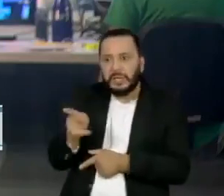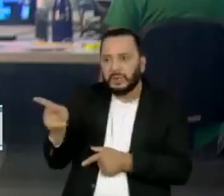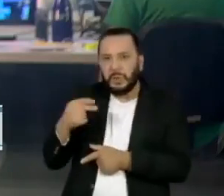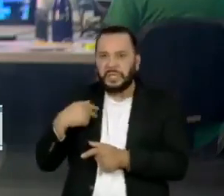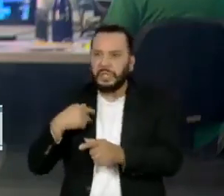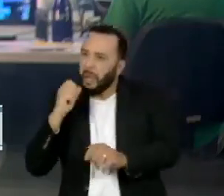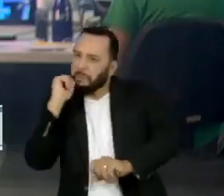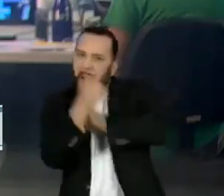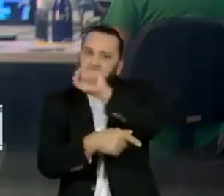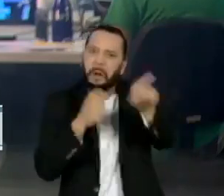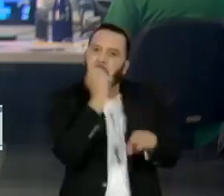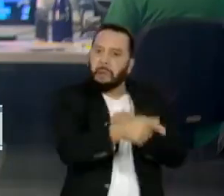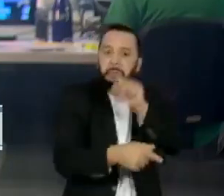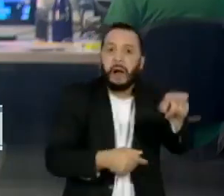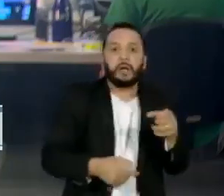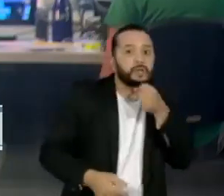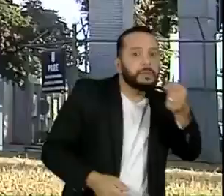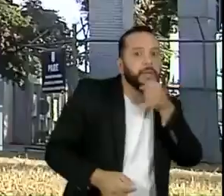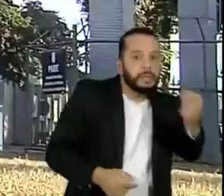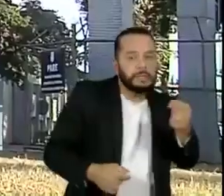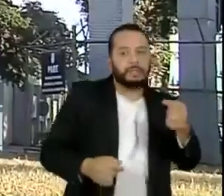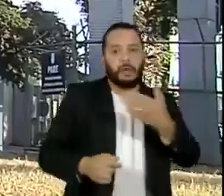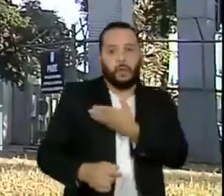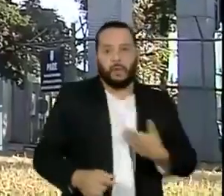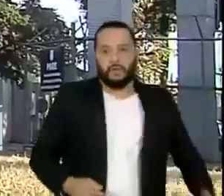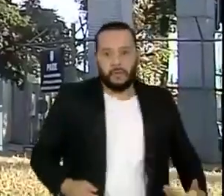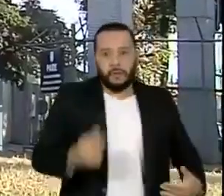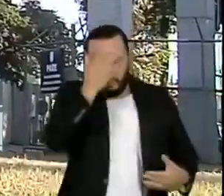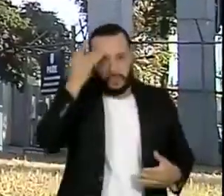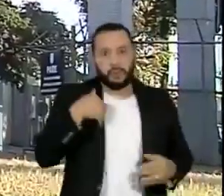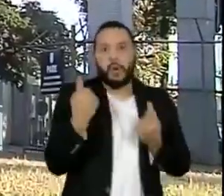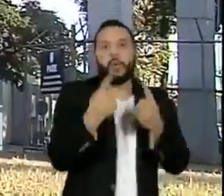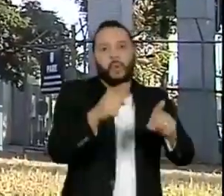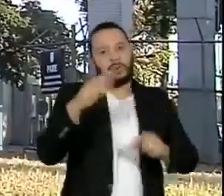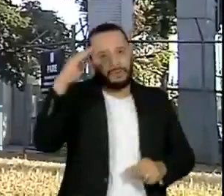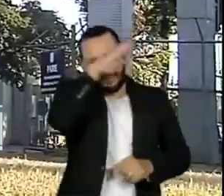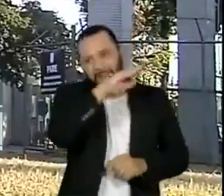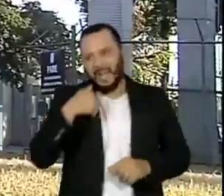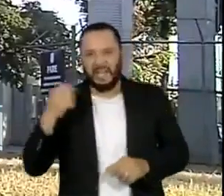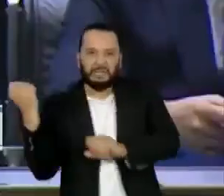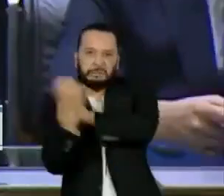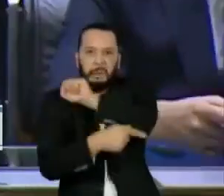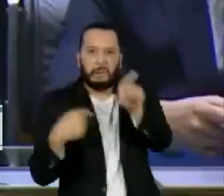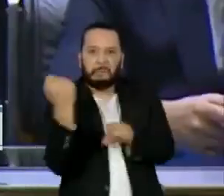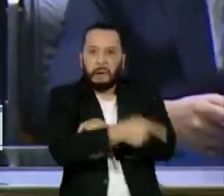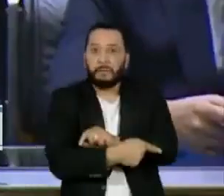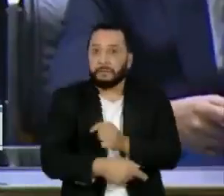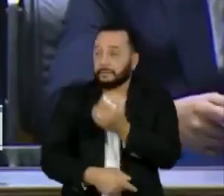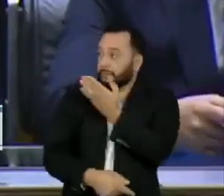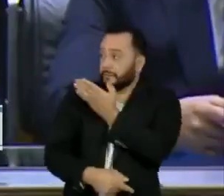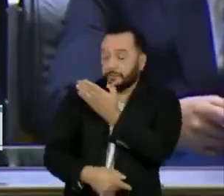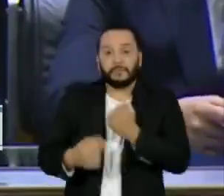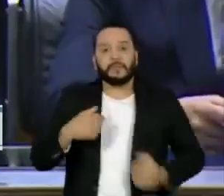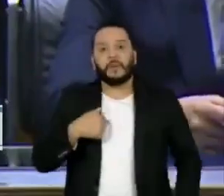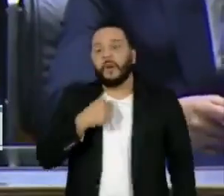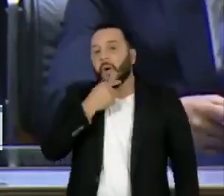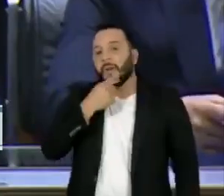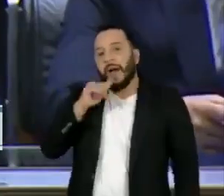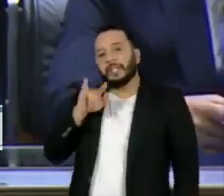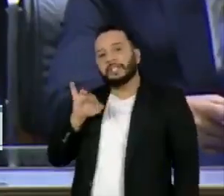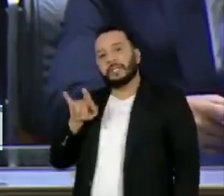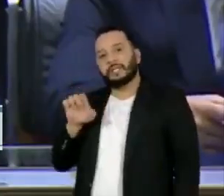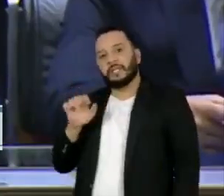autoridades e opositores do presidente. A Polícia Federal fez o pedido após o deputado Alexandre Frota, do PSDB,